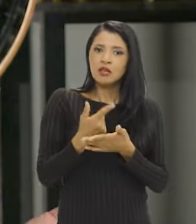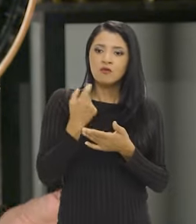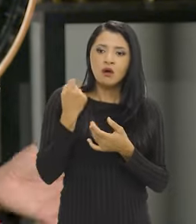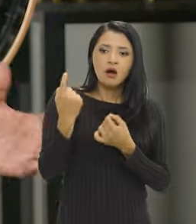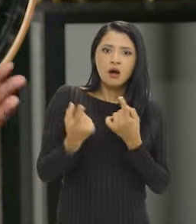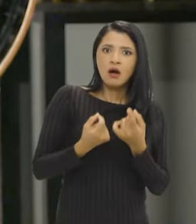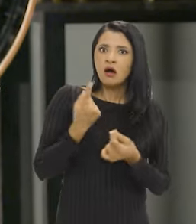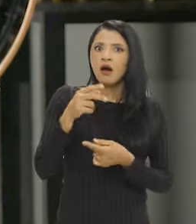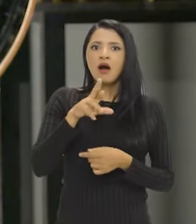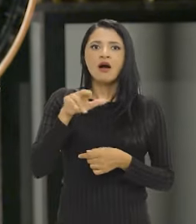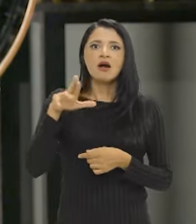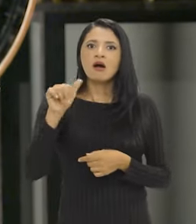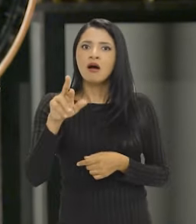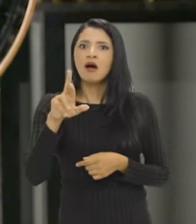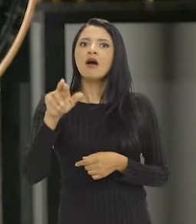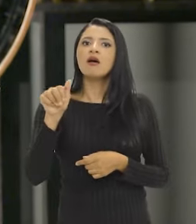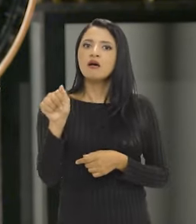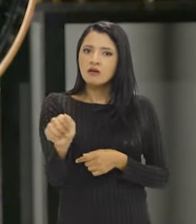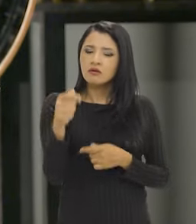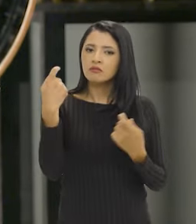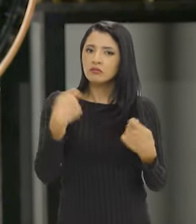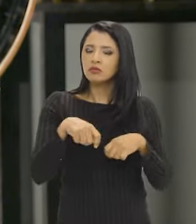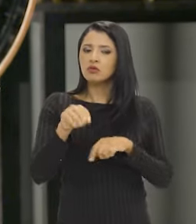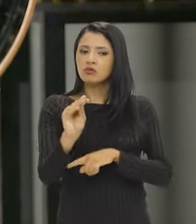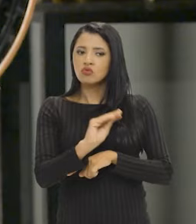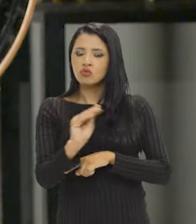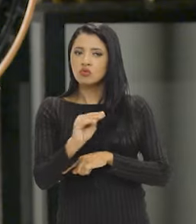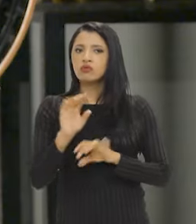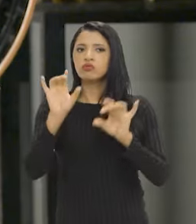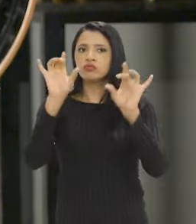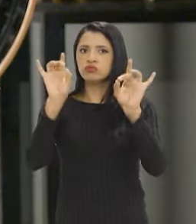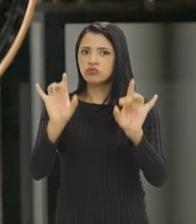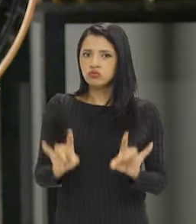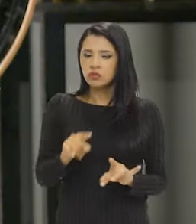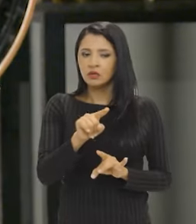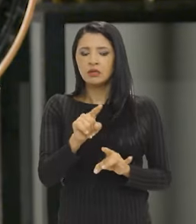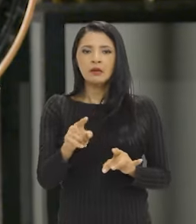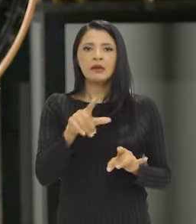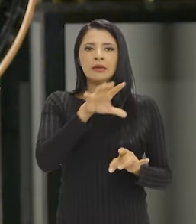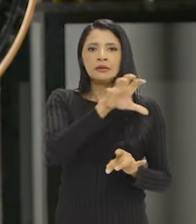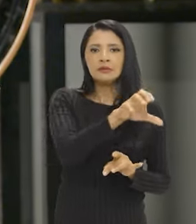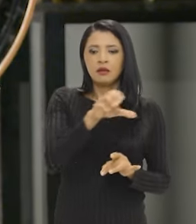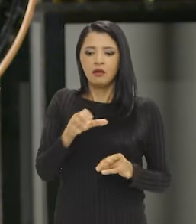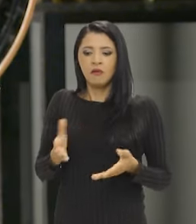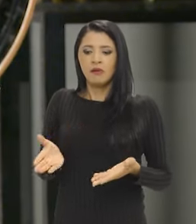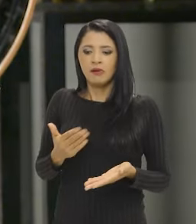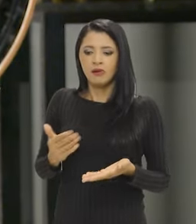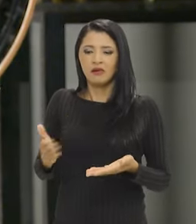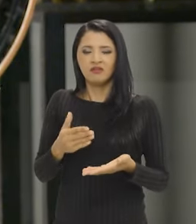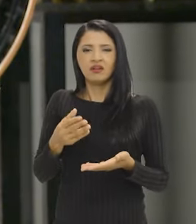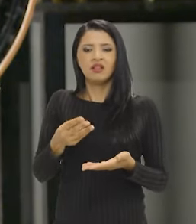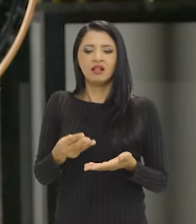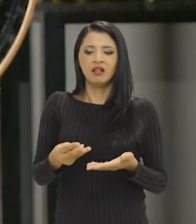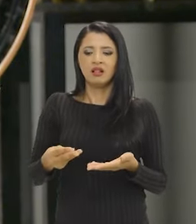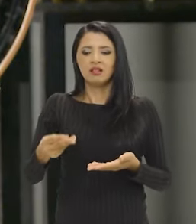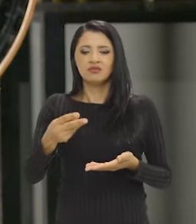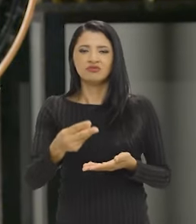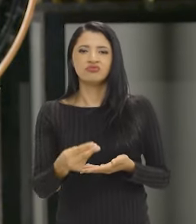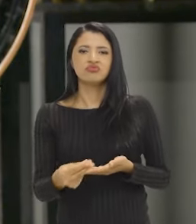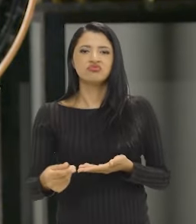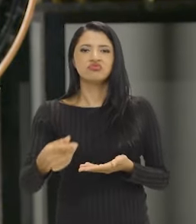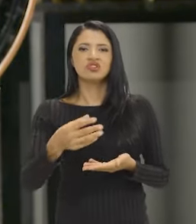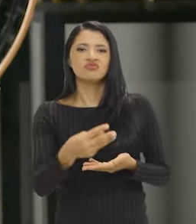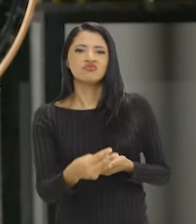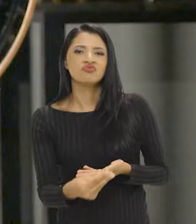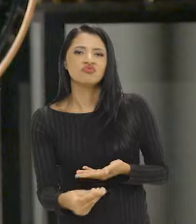raras que demandam um cuidado especial e que esse permanente manuseio pode reduzir esse tempo